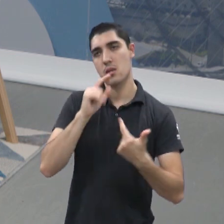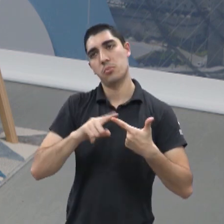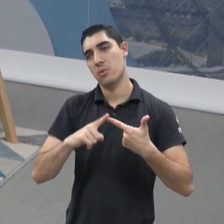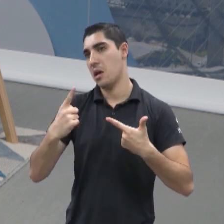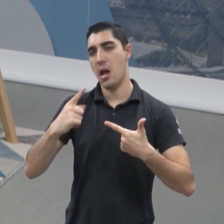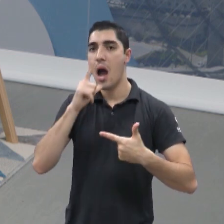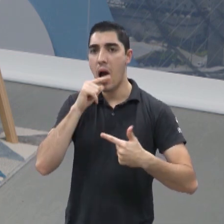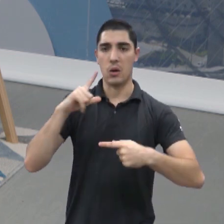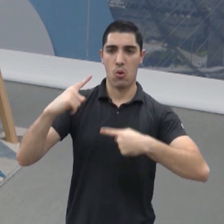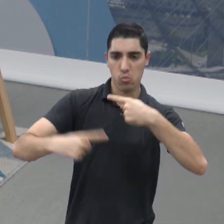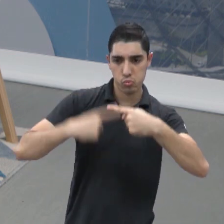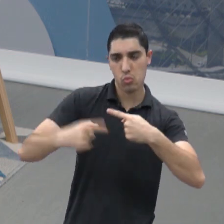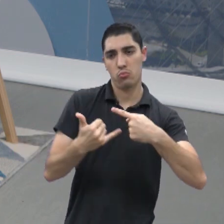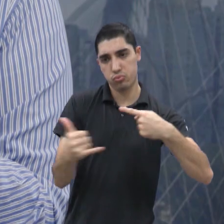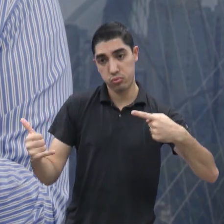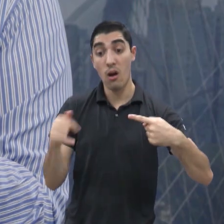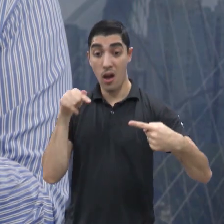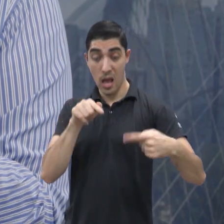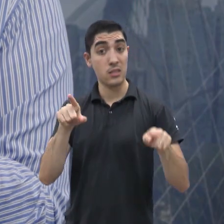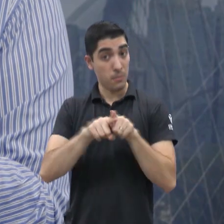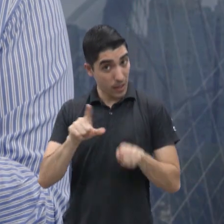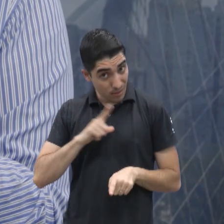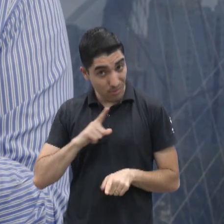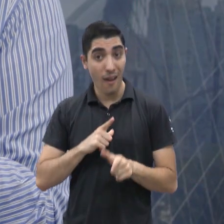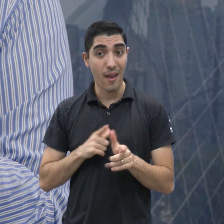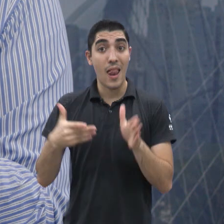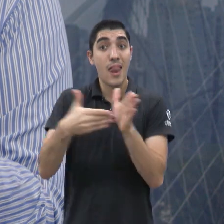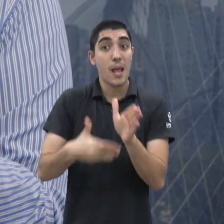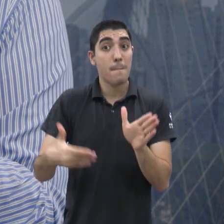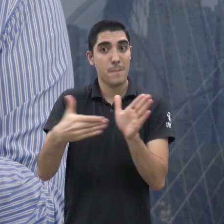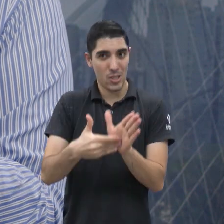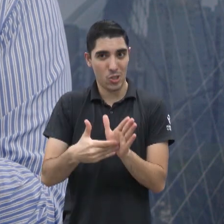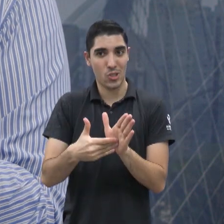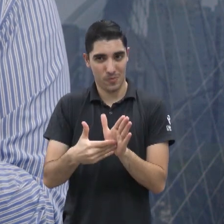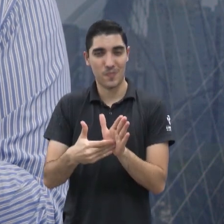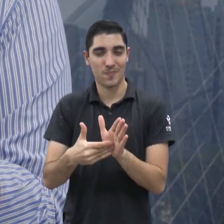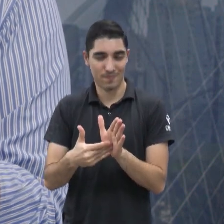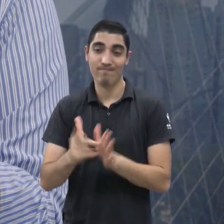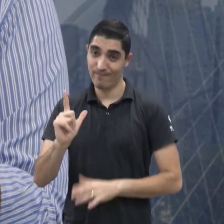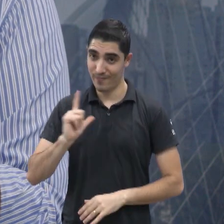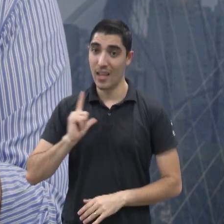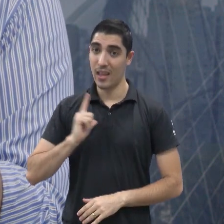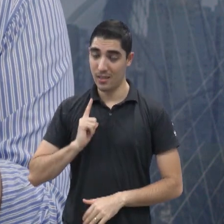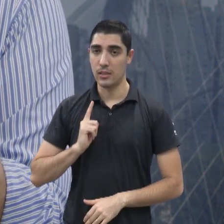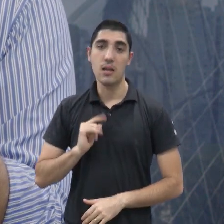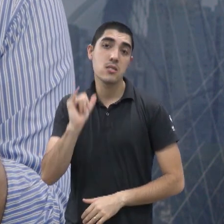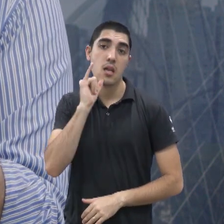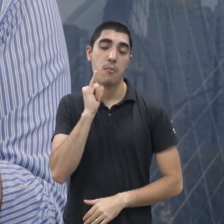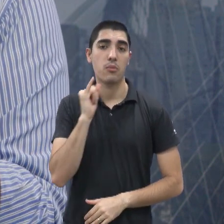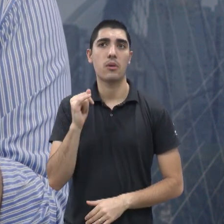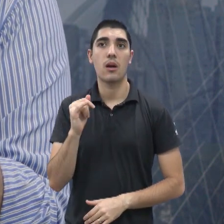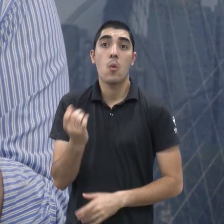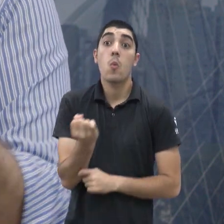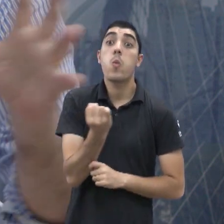Só que elas também têm um limite. Então, elas vão segurar até um certo ponto, chegou num limite, que eu não tenho como